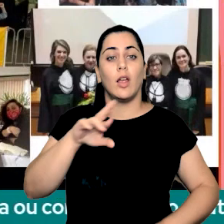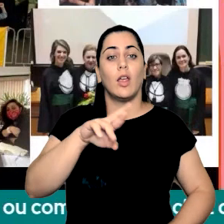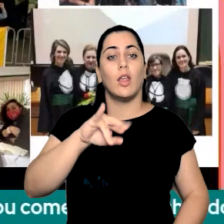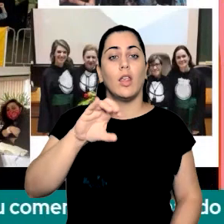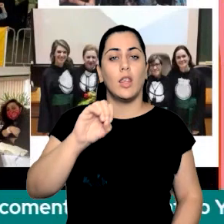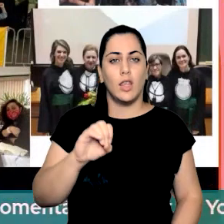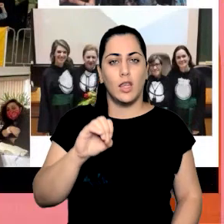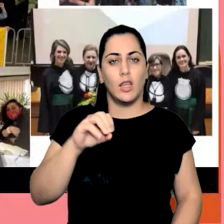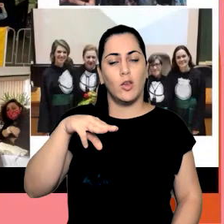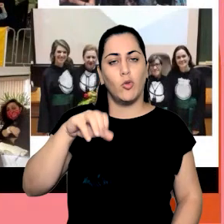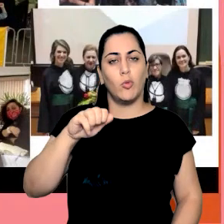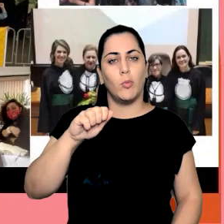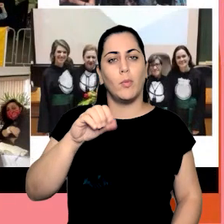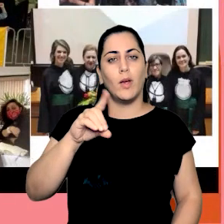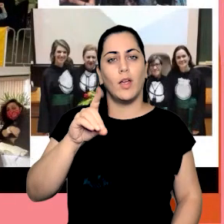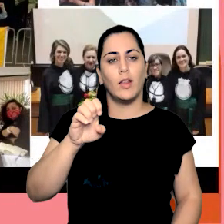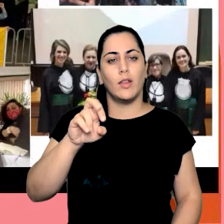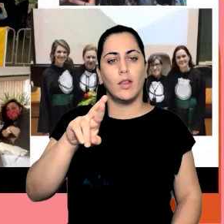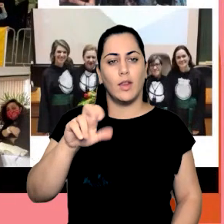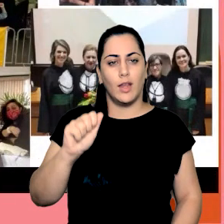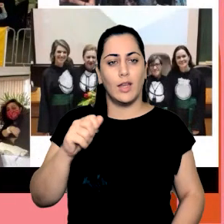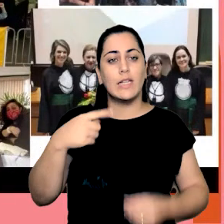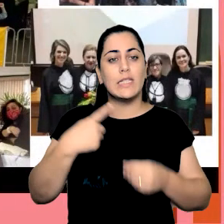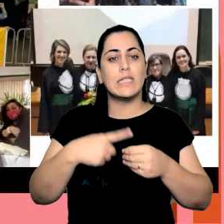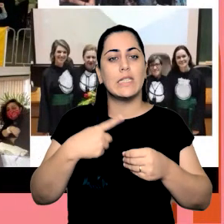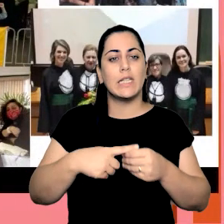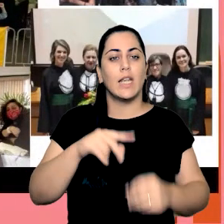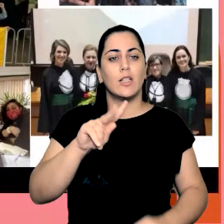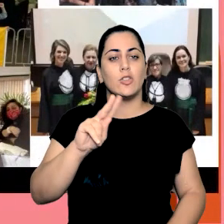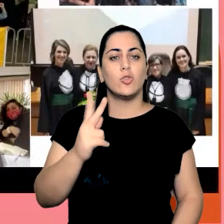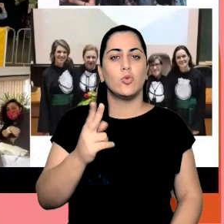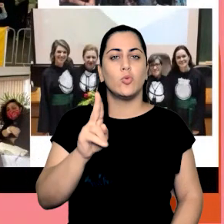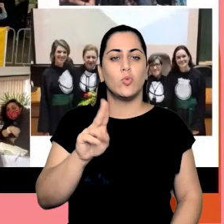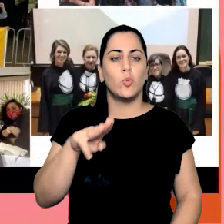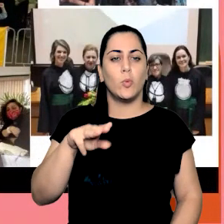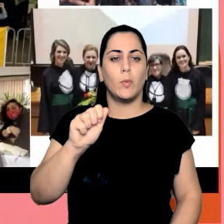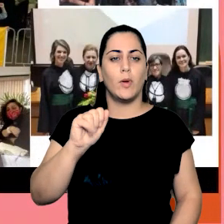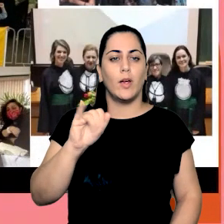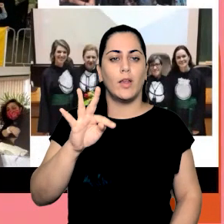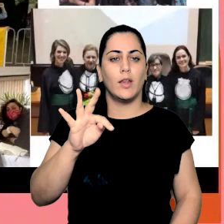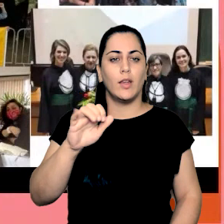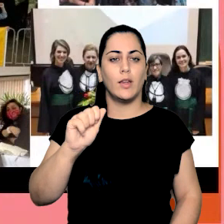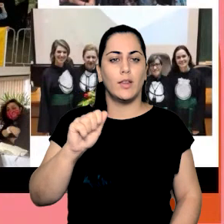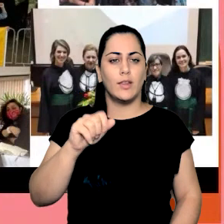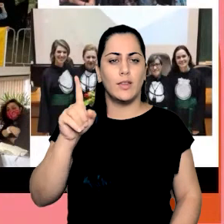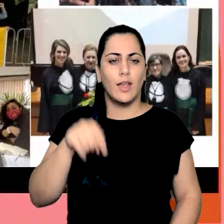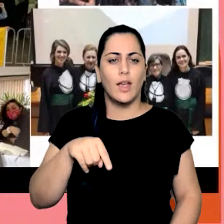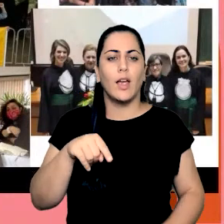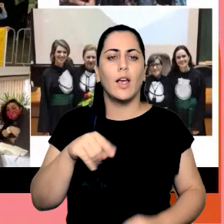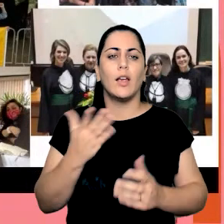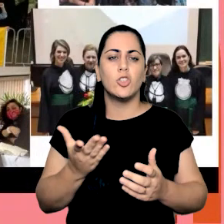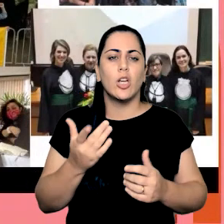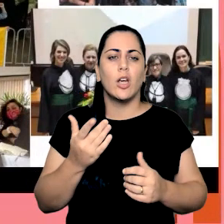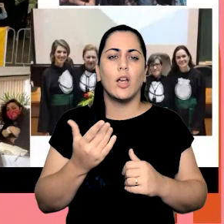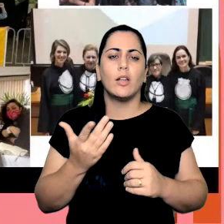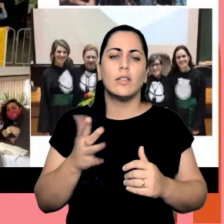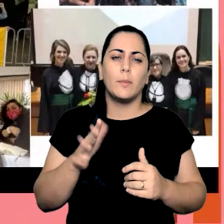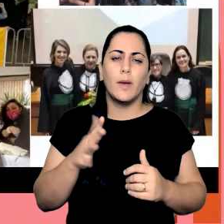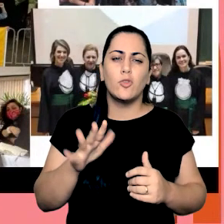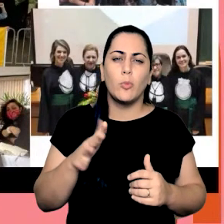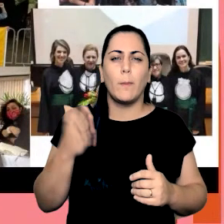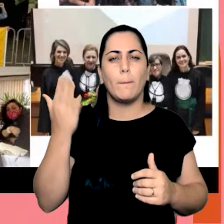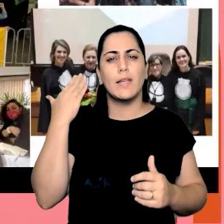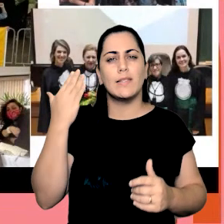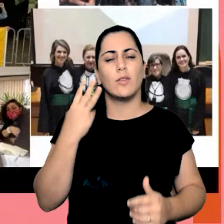Humaitá, hoje essa cidade tem mais de 50 mil habitantes, quando eu saí de lá há 12 anos, quase, ela tinha aproximadamente uns